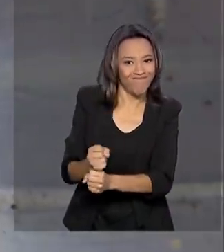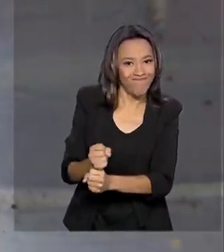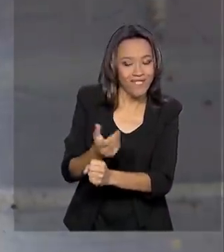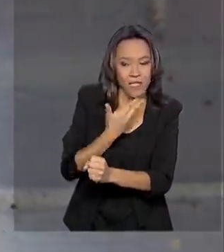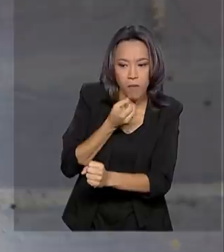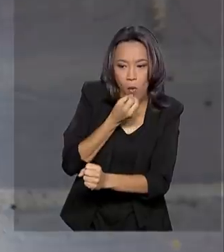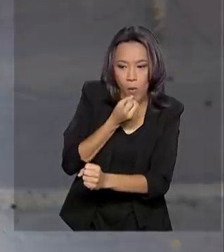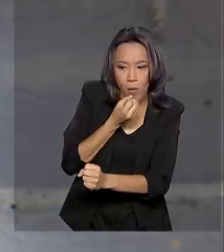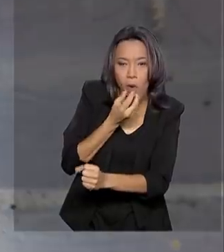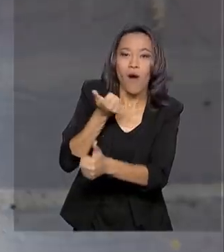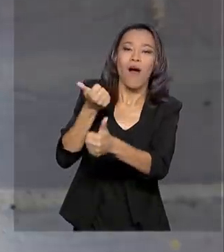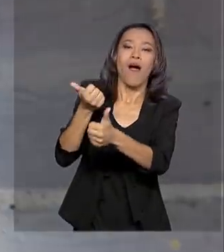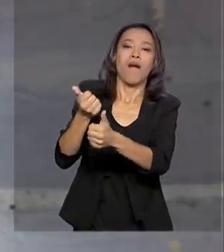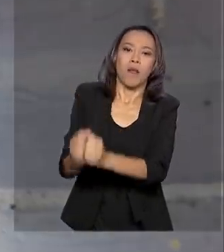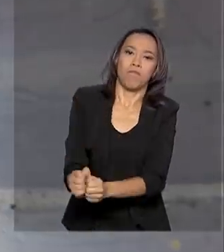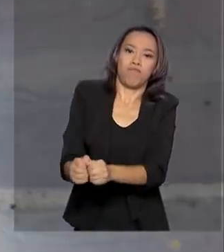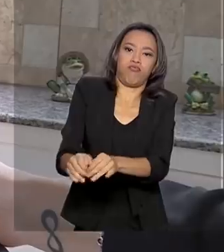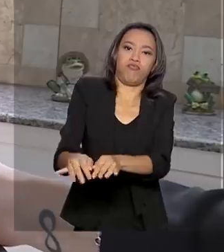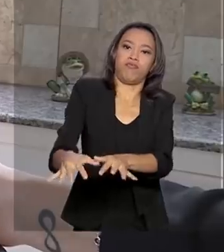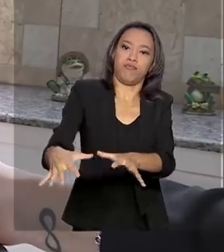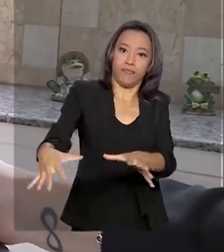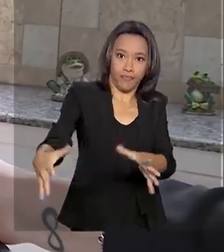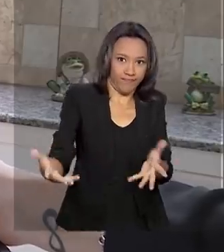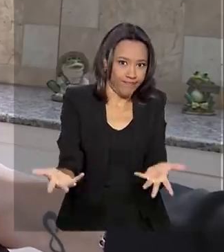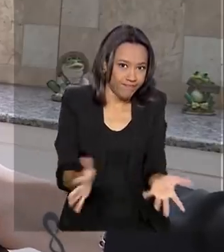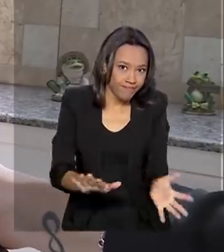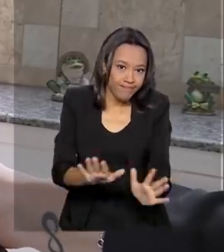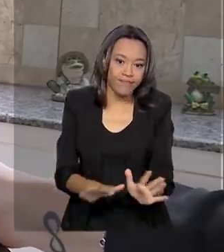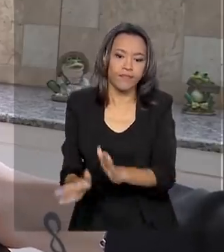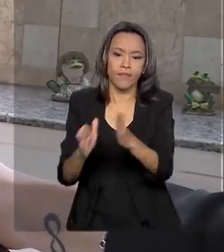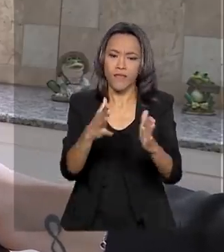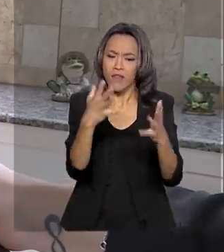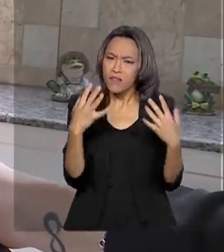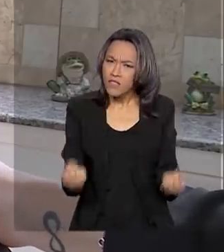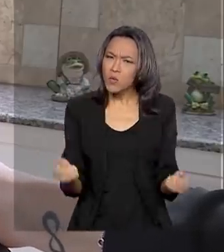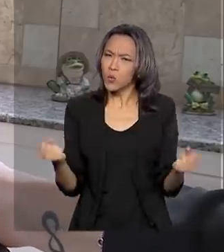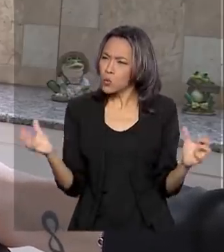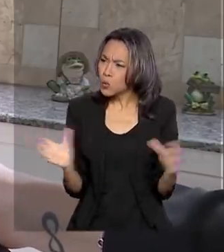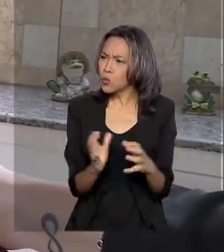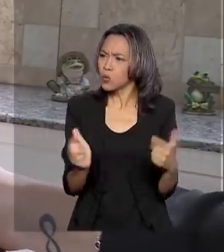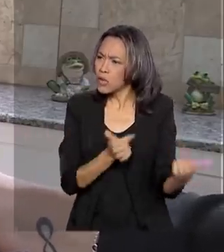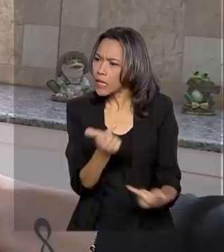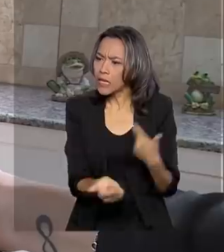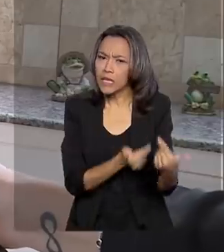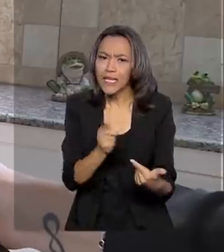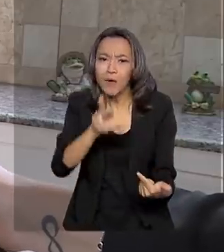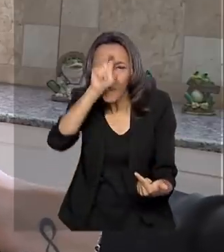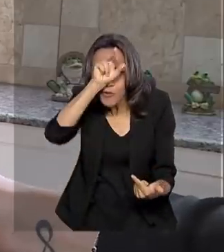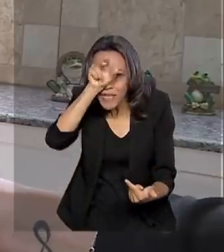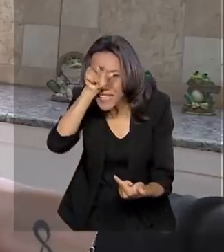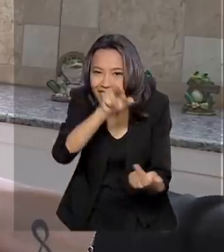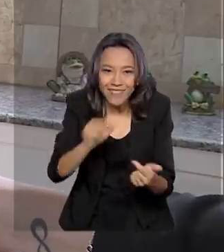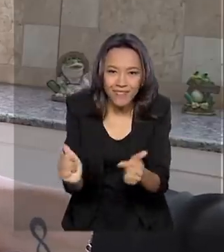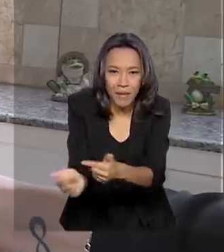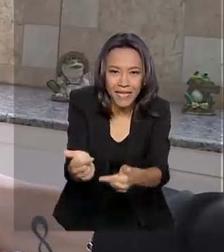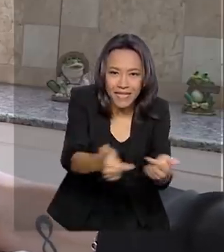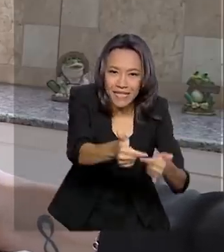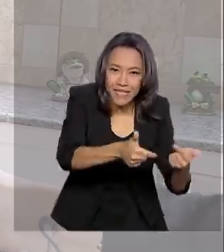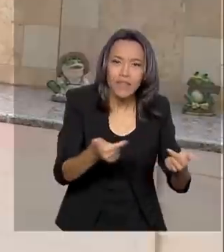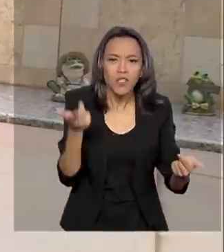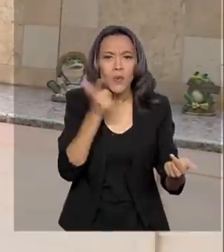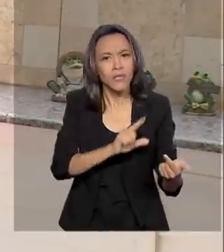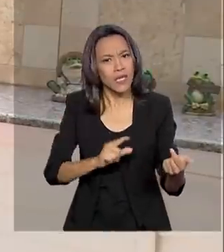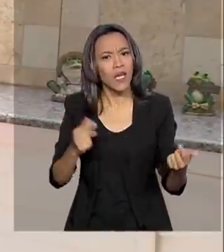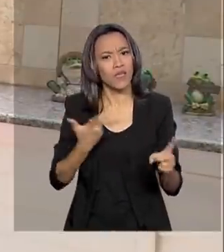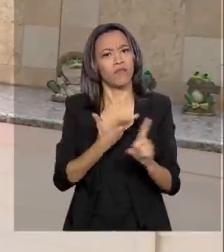condições para se desenvolver. Se juntar todo mundo fazendo um trabalho de formiguinha, a gente combate isso, sabe?